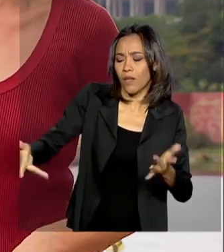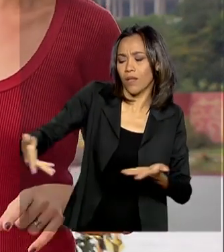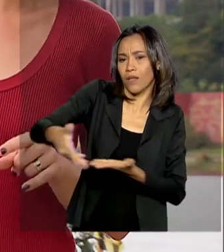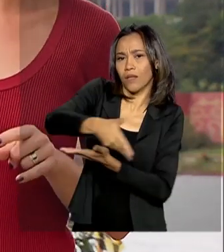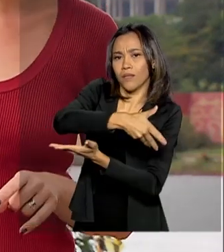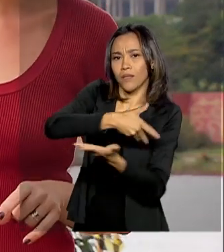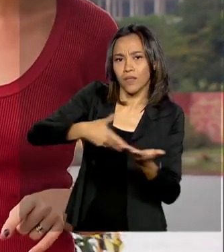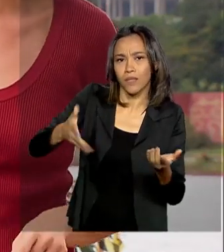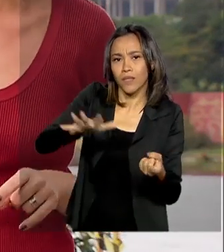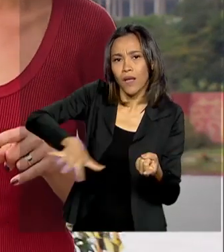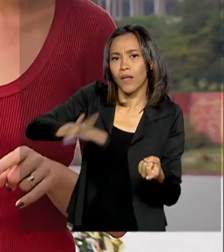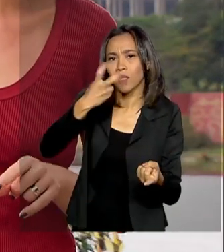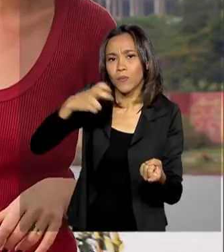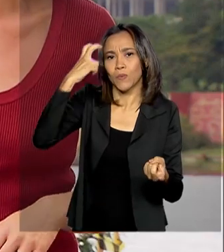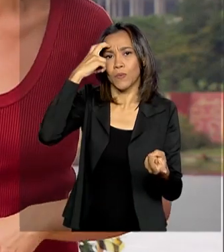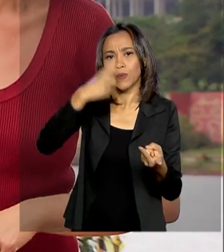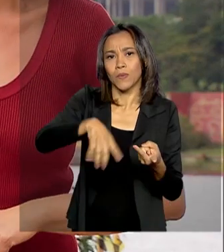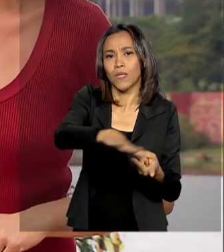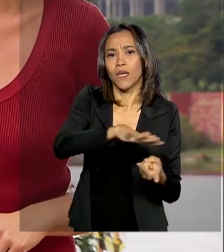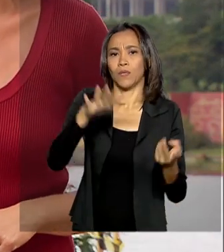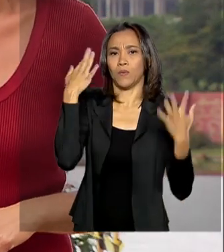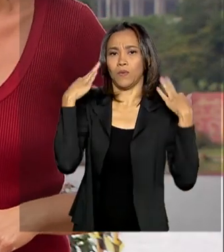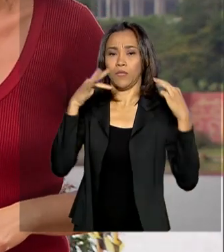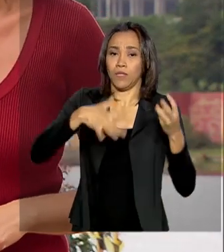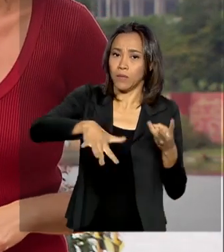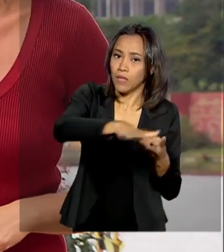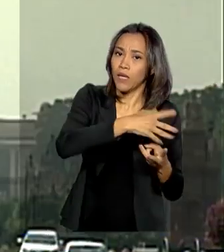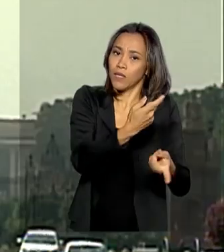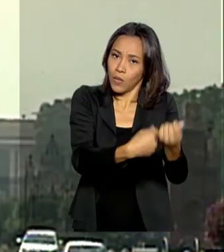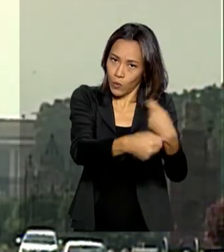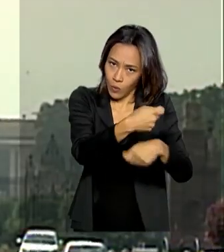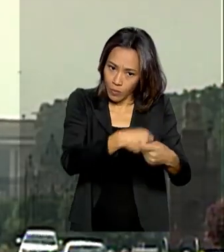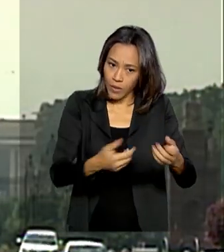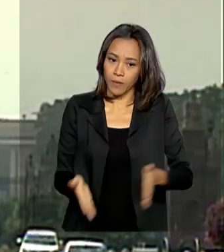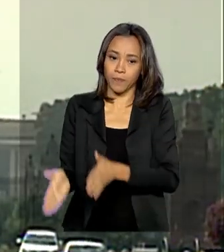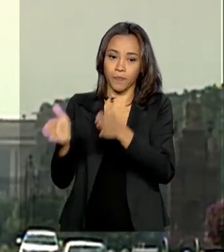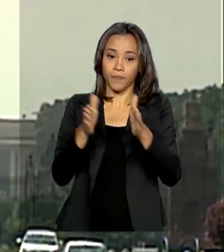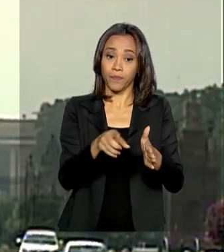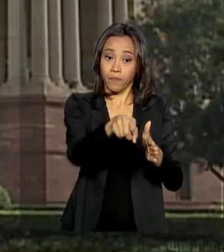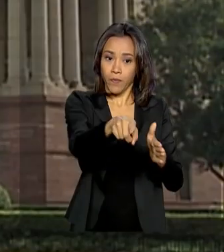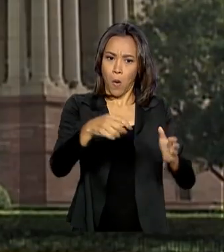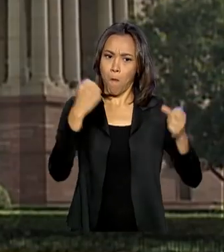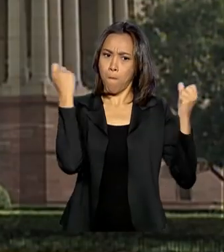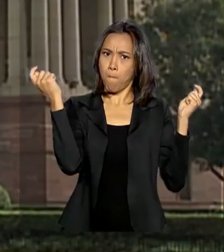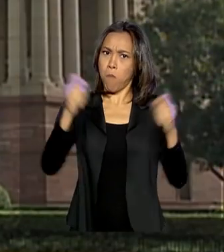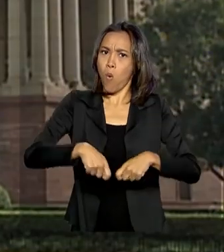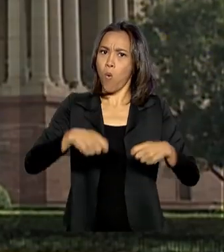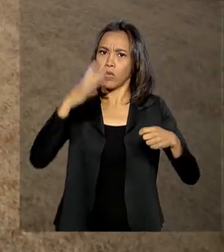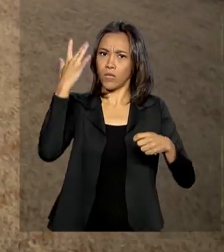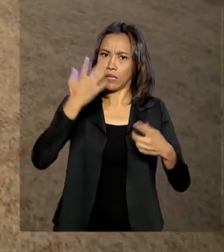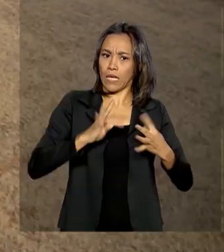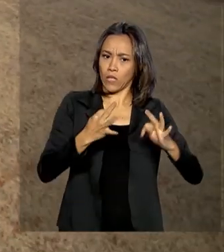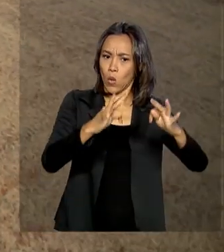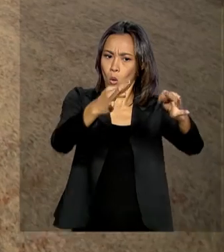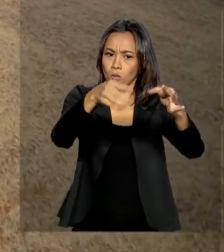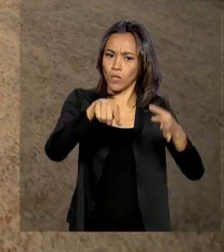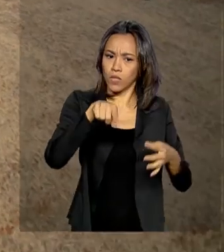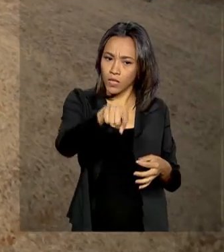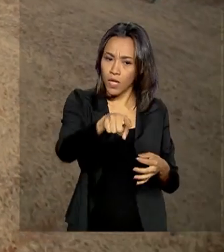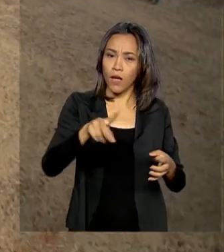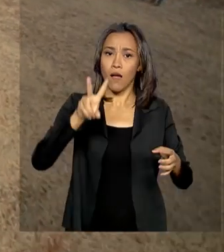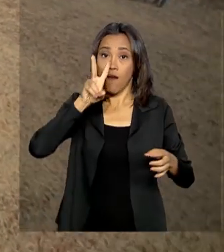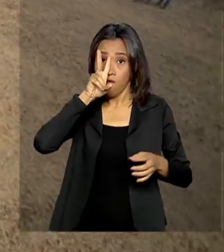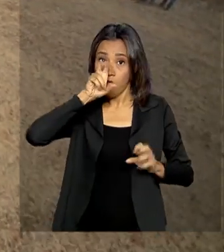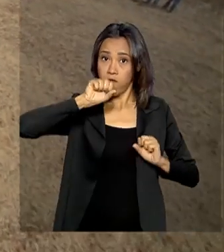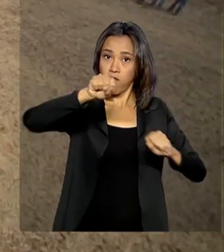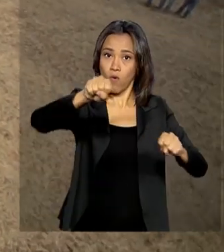na área da cultura, do turismo e da economia. De um lado, uma potência tecnológica. Do outro, a força